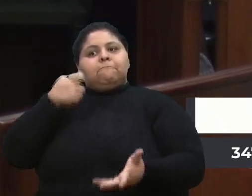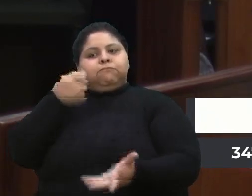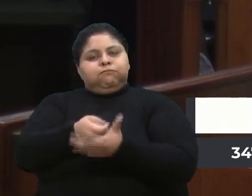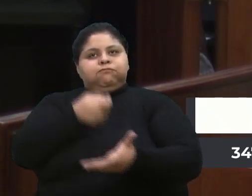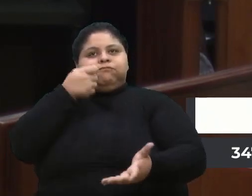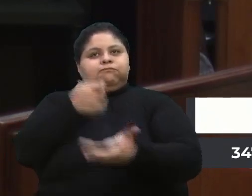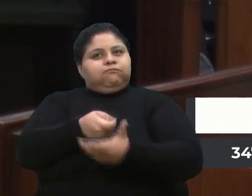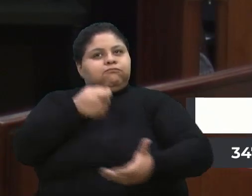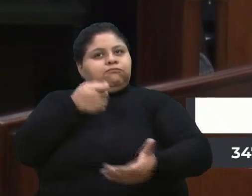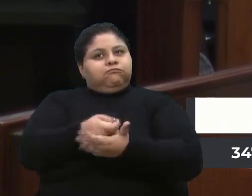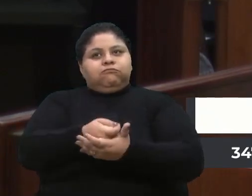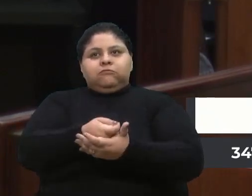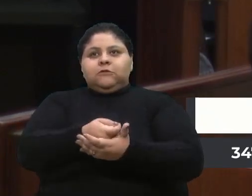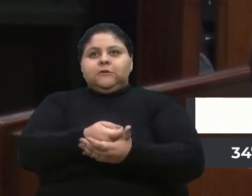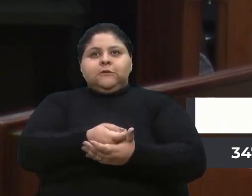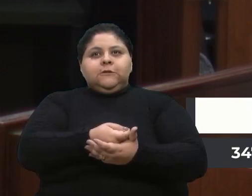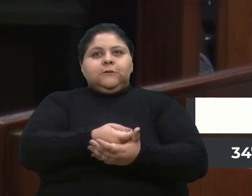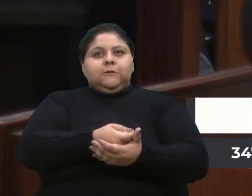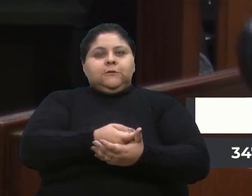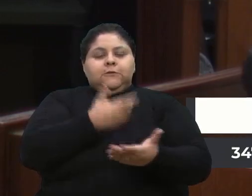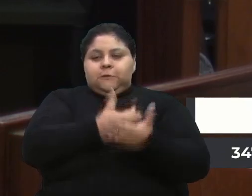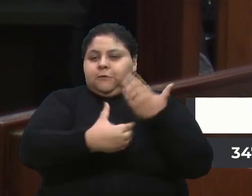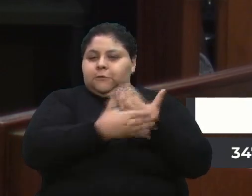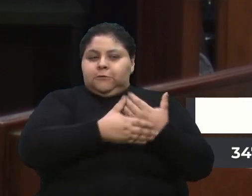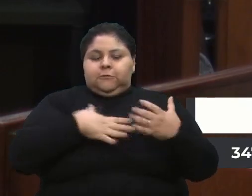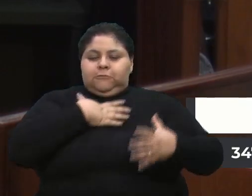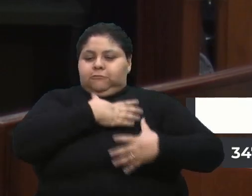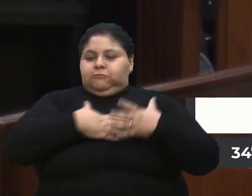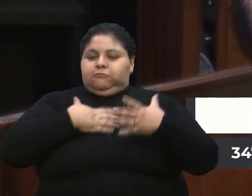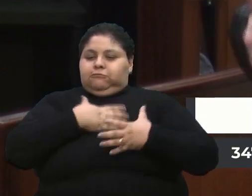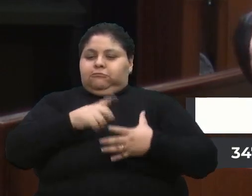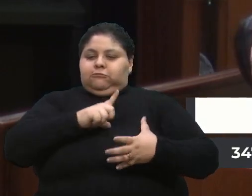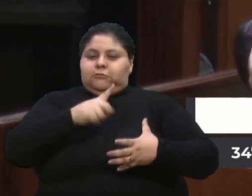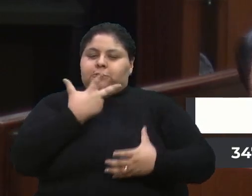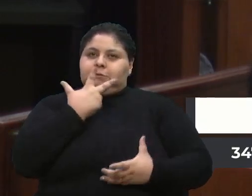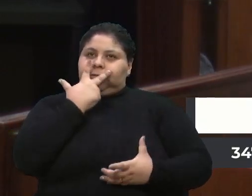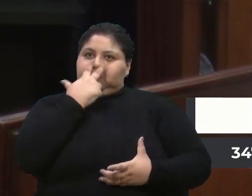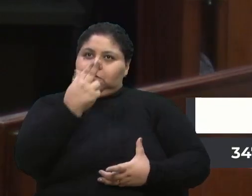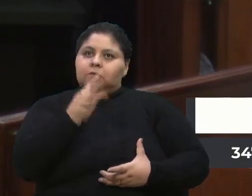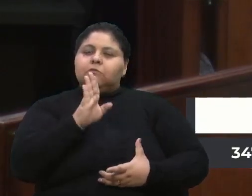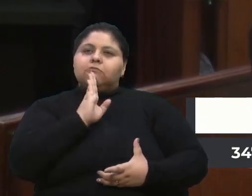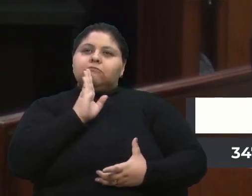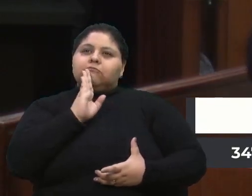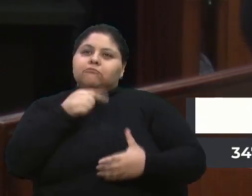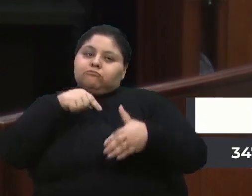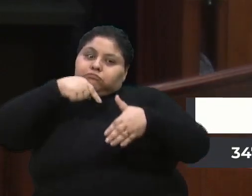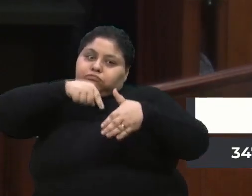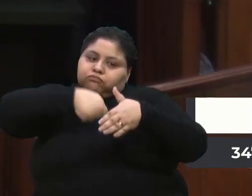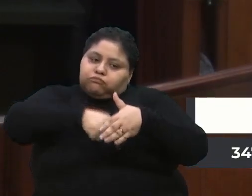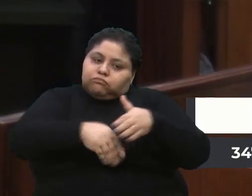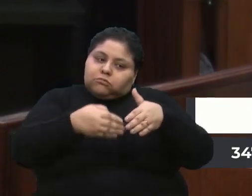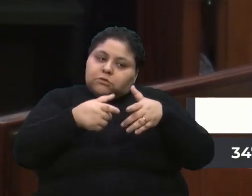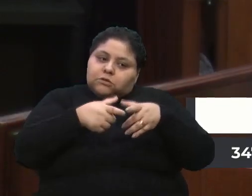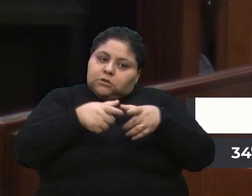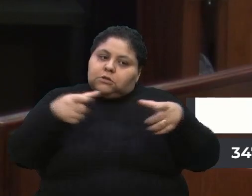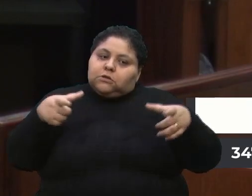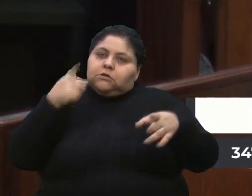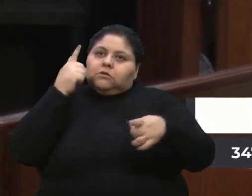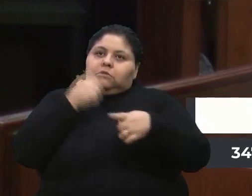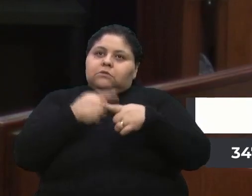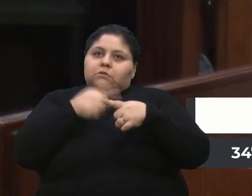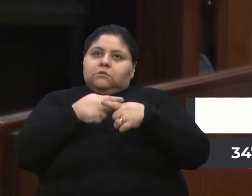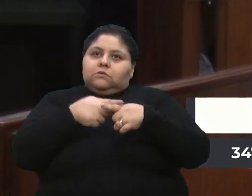de todas as formas, também ter o mesmo conhecimento, ter talvez um aprofundamento maior, porque a nossa meta aqui